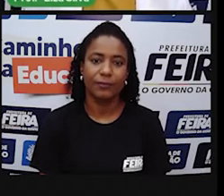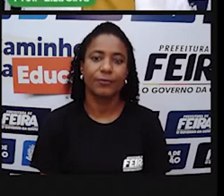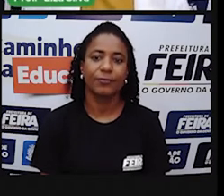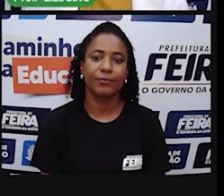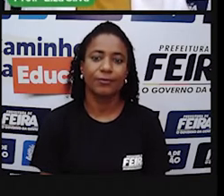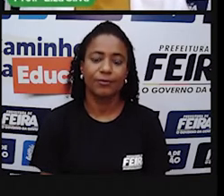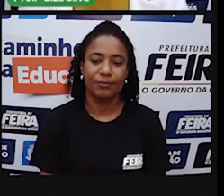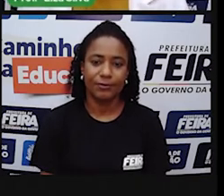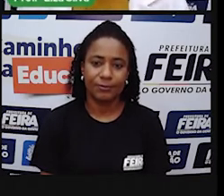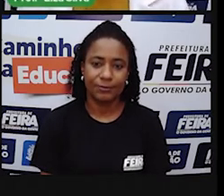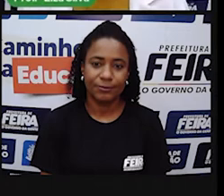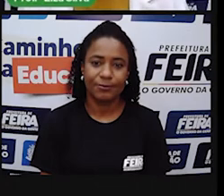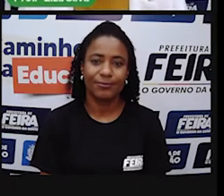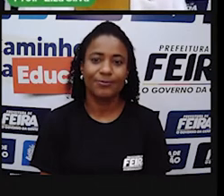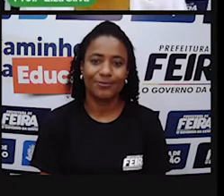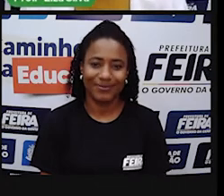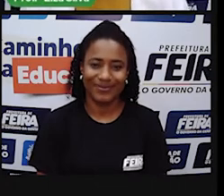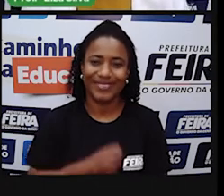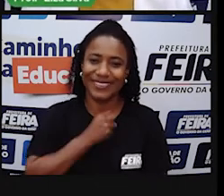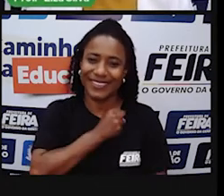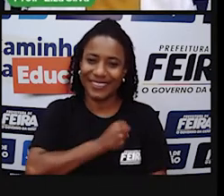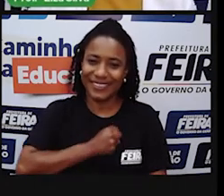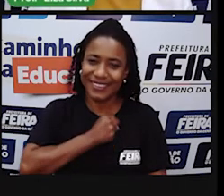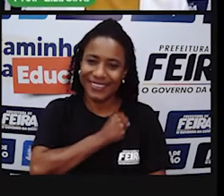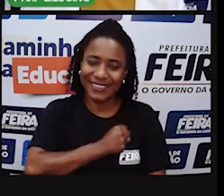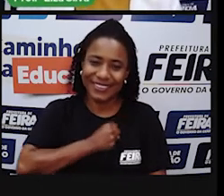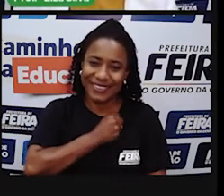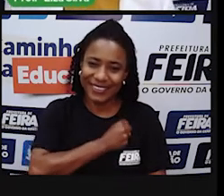Nossa, gente, que salve. Vamos lá. Vamos